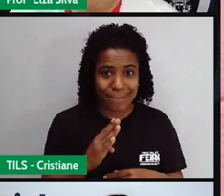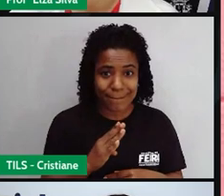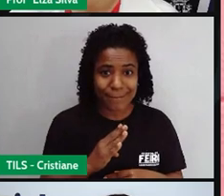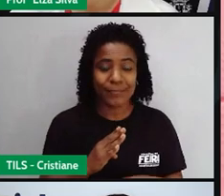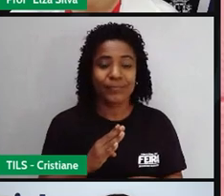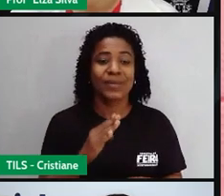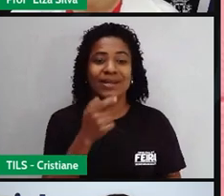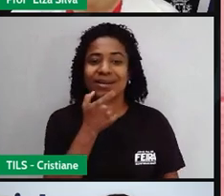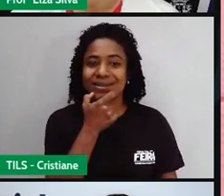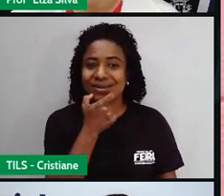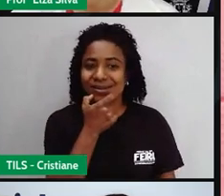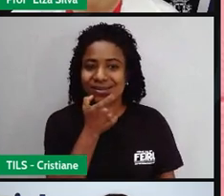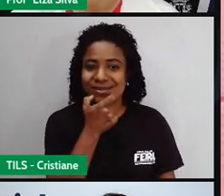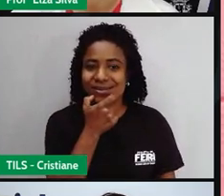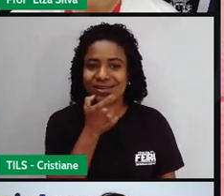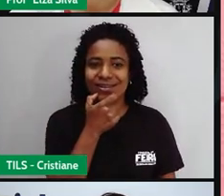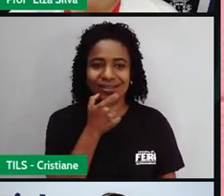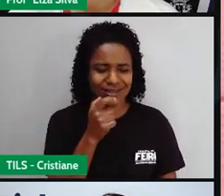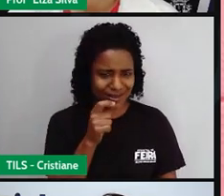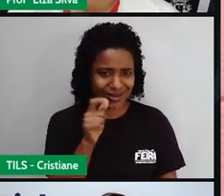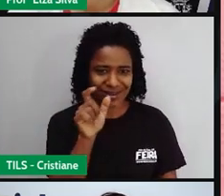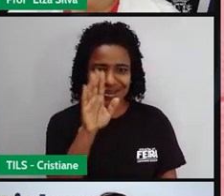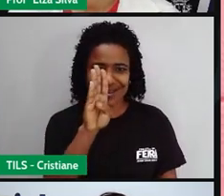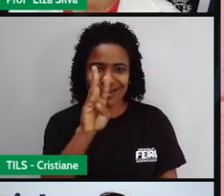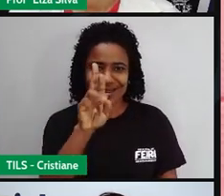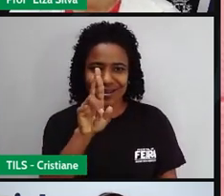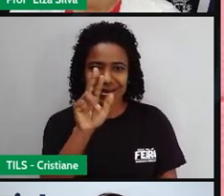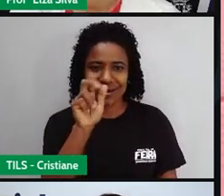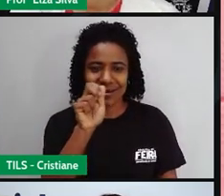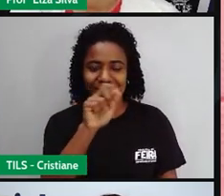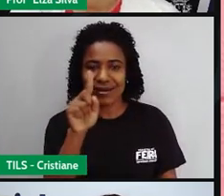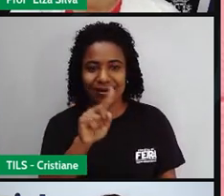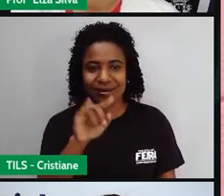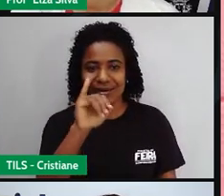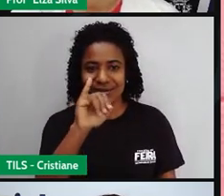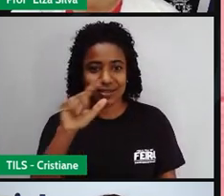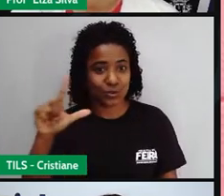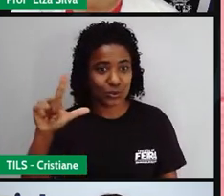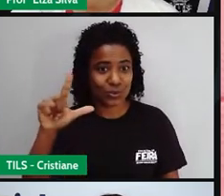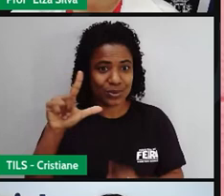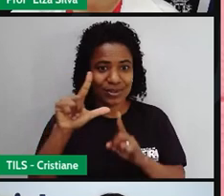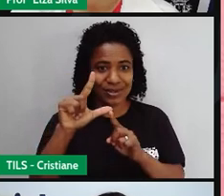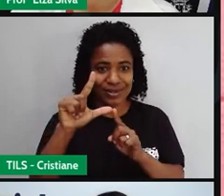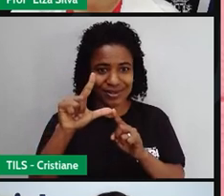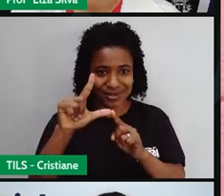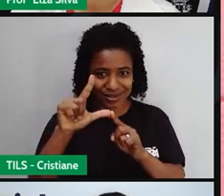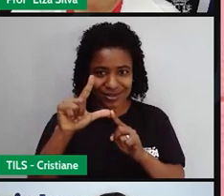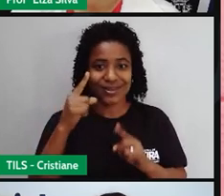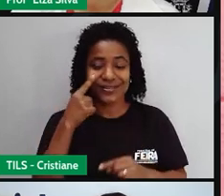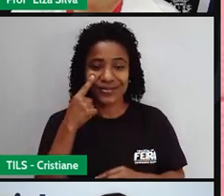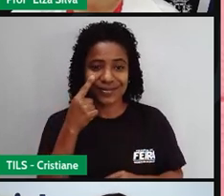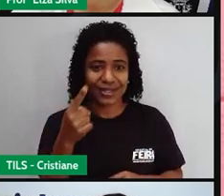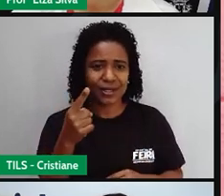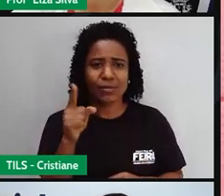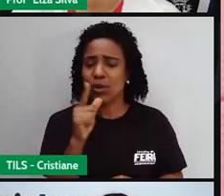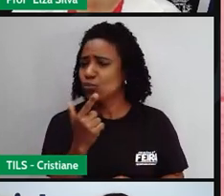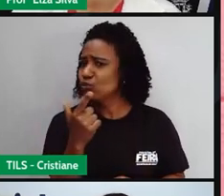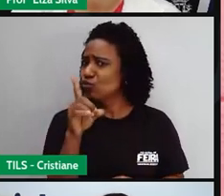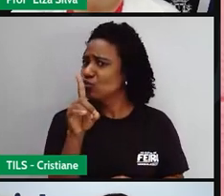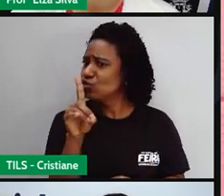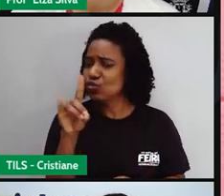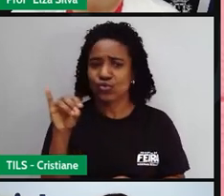com Z, Brasil, e a comemoração do dia dos namorados acontece em uma outra data também,